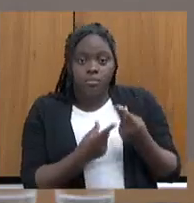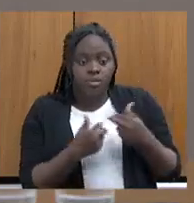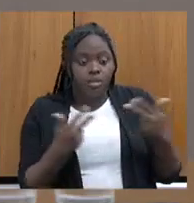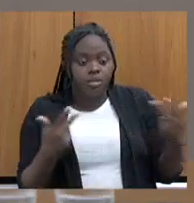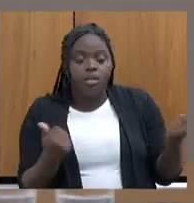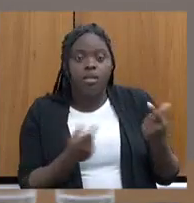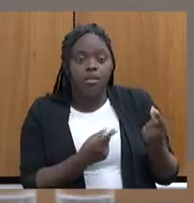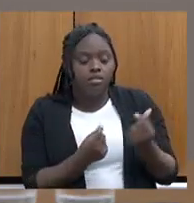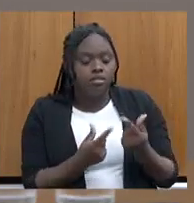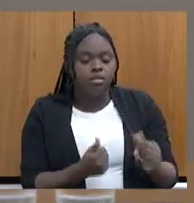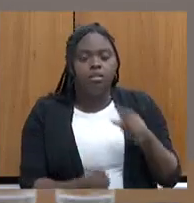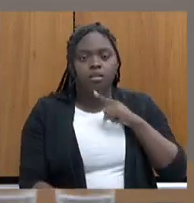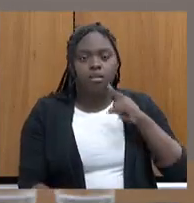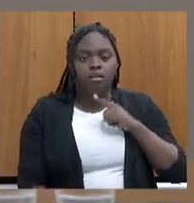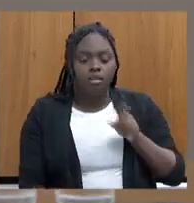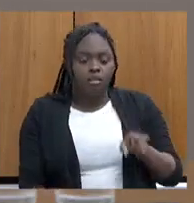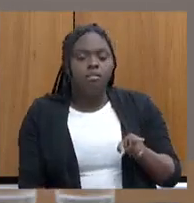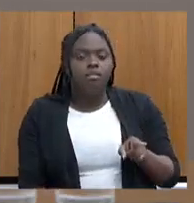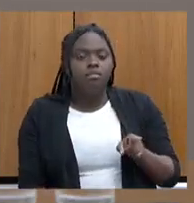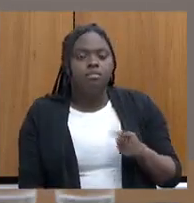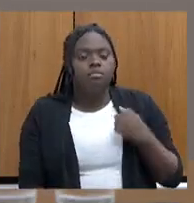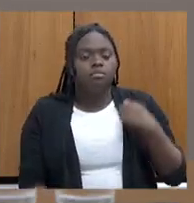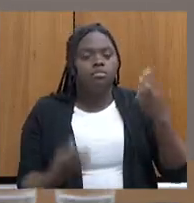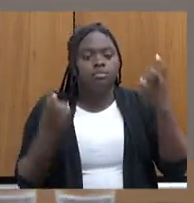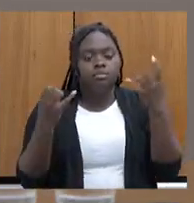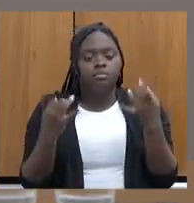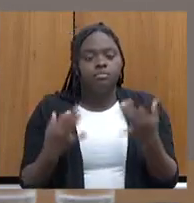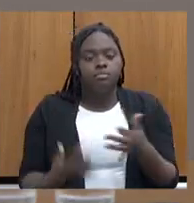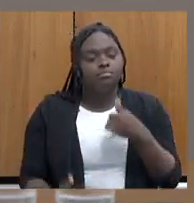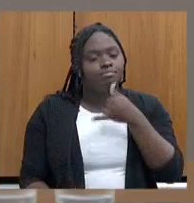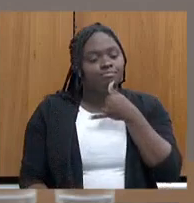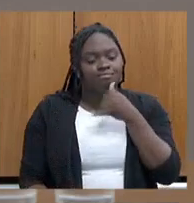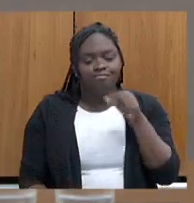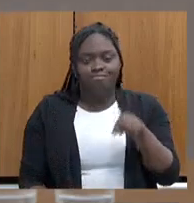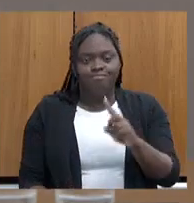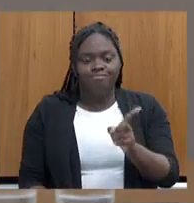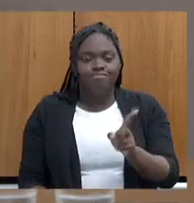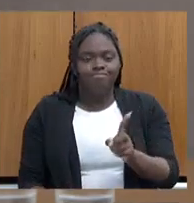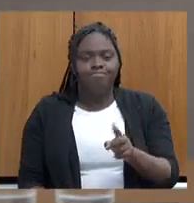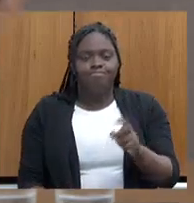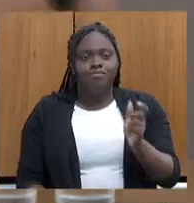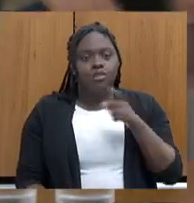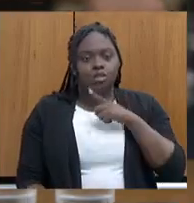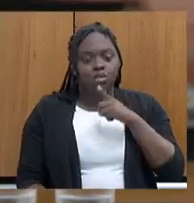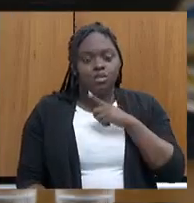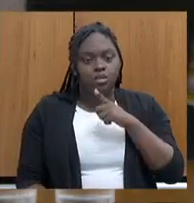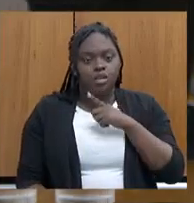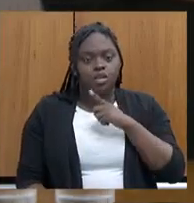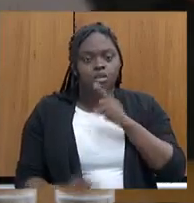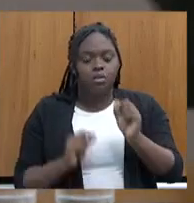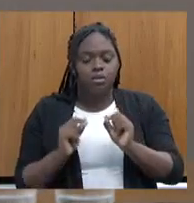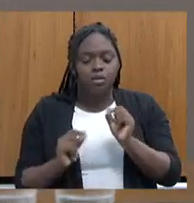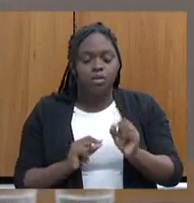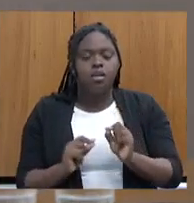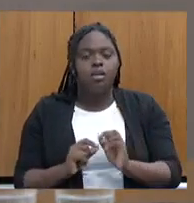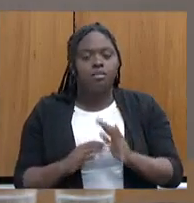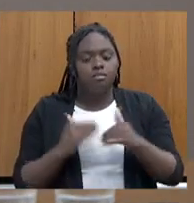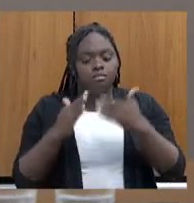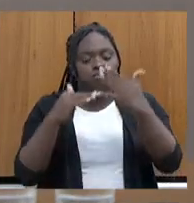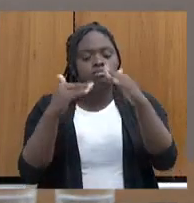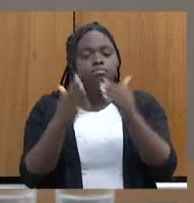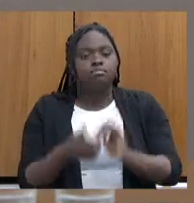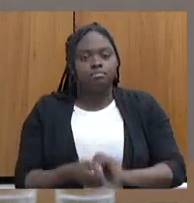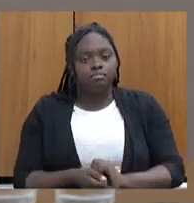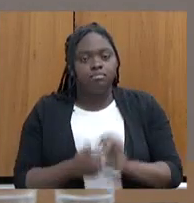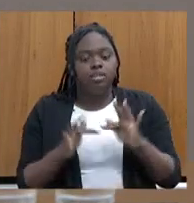renda. Então, olha aqui. Vou explicar para a senhora. Infelizmente, não está ali. Eu tenho condições básicas, transição e geração de renda. Então, essa família